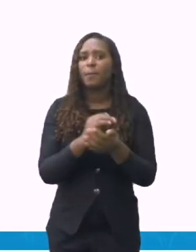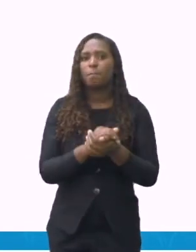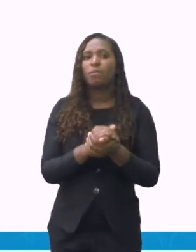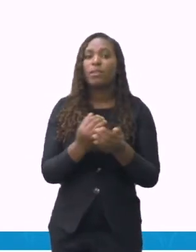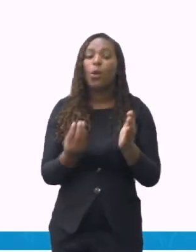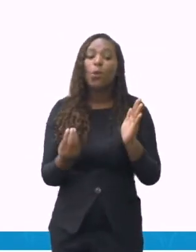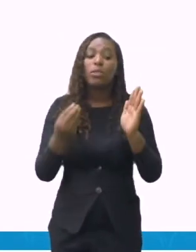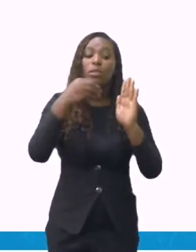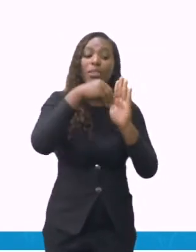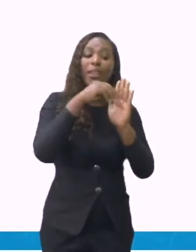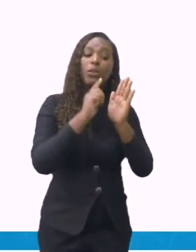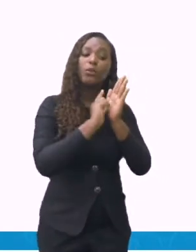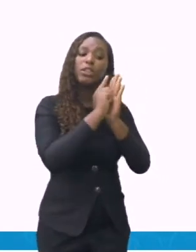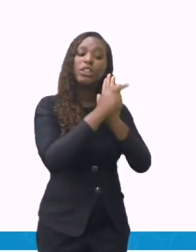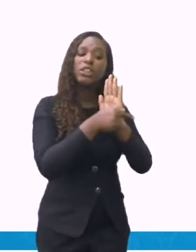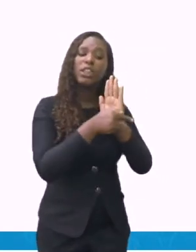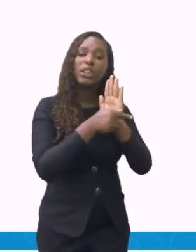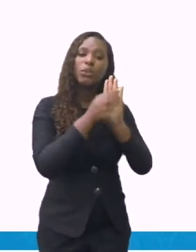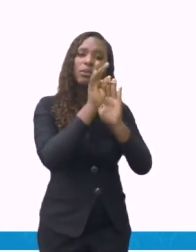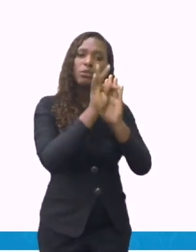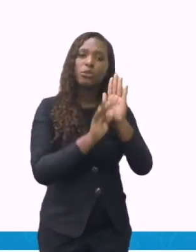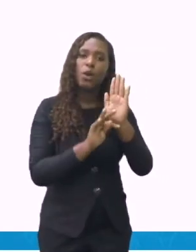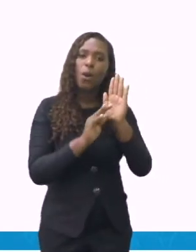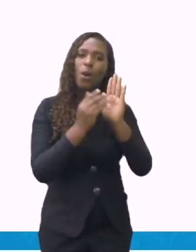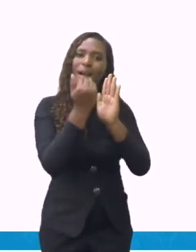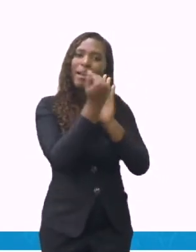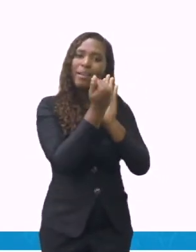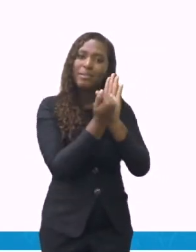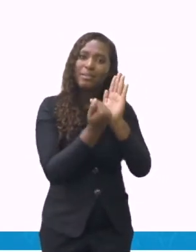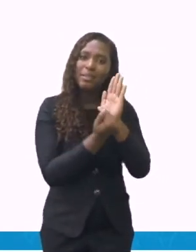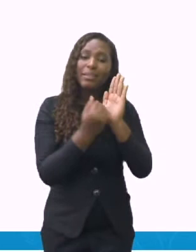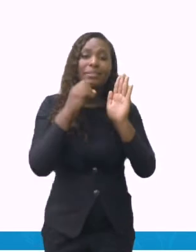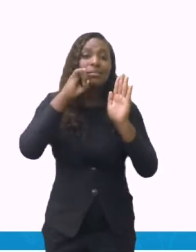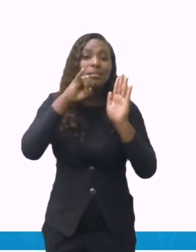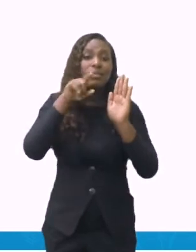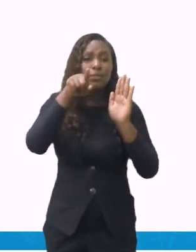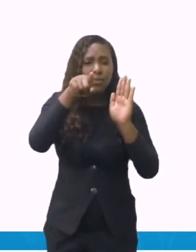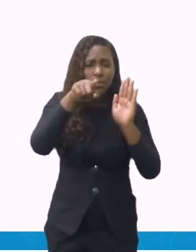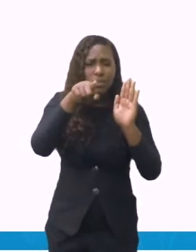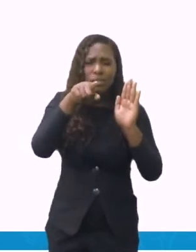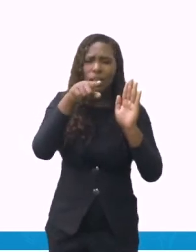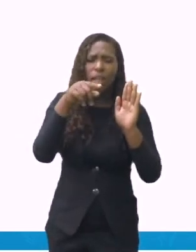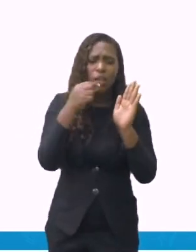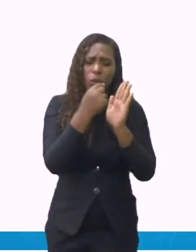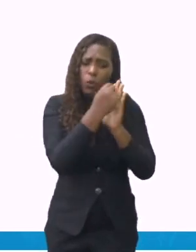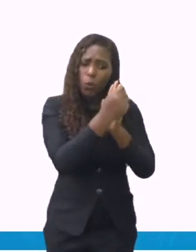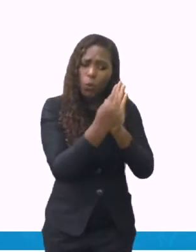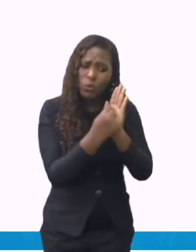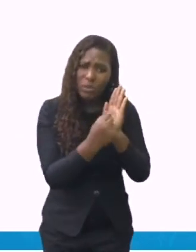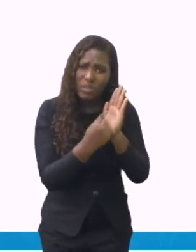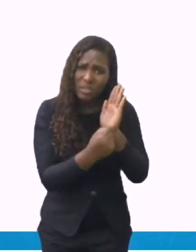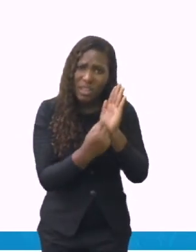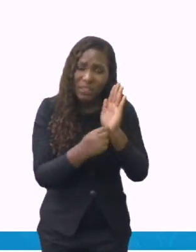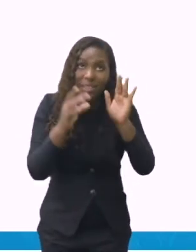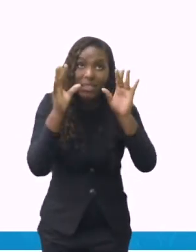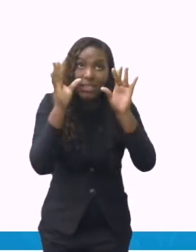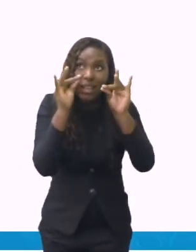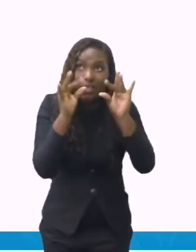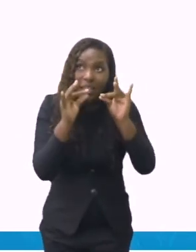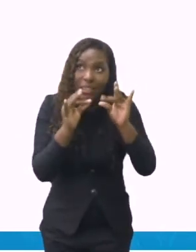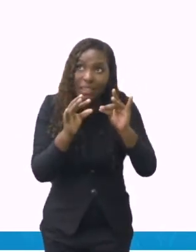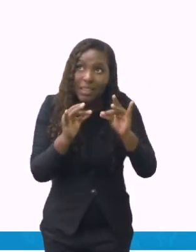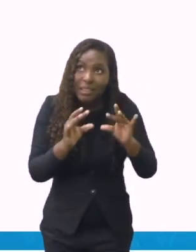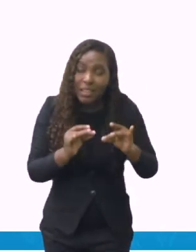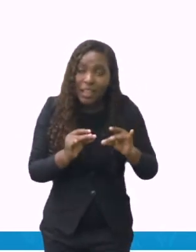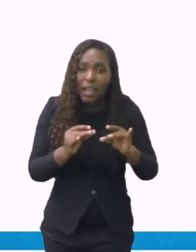você não escreve corretamente a quantidade, o ingrediente necessário, a pessoa pode entender mal